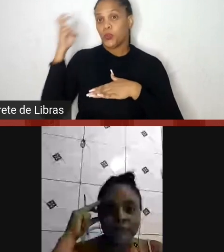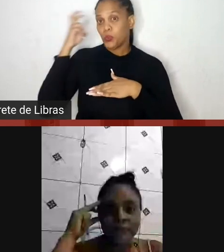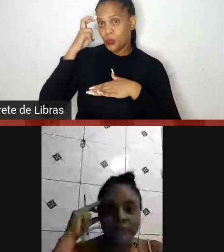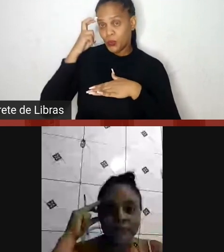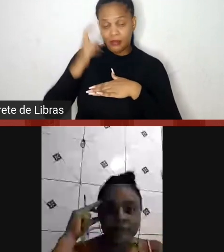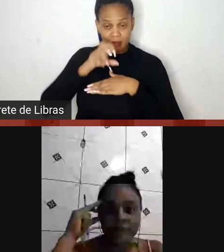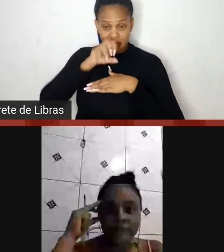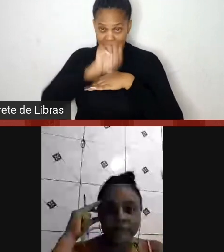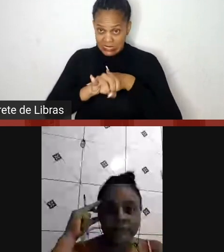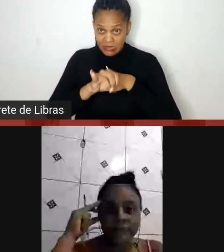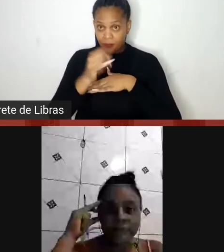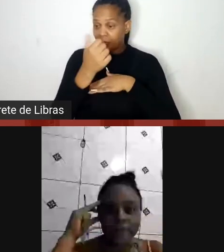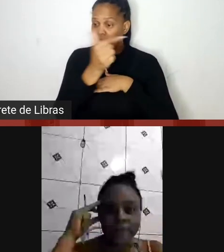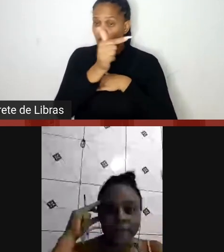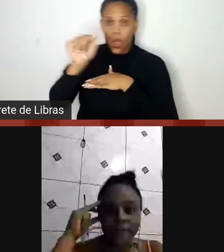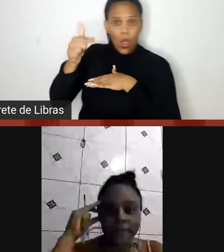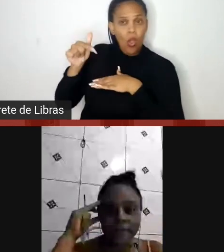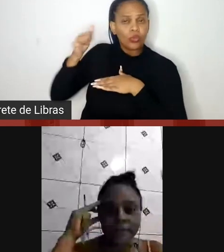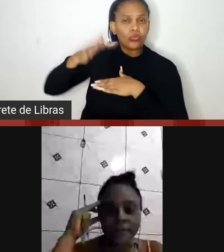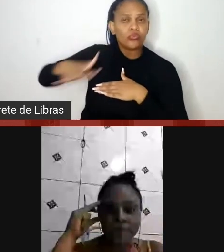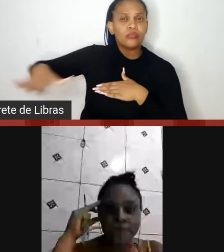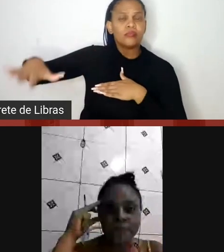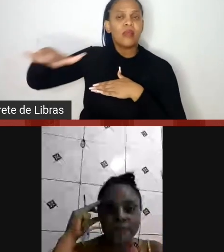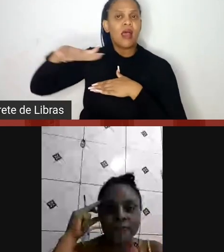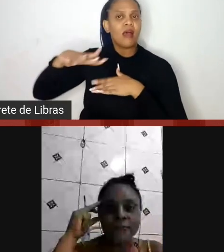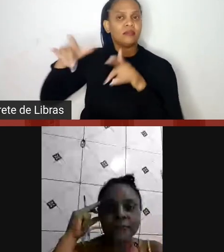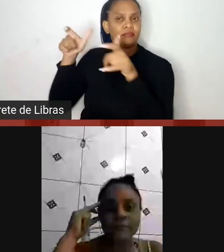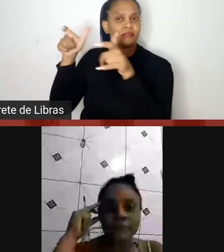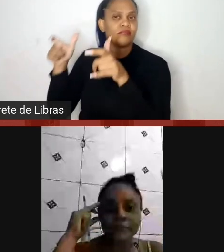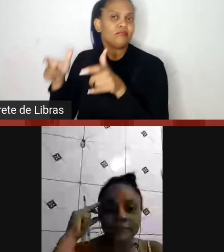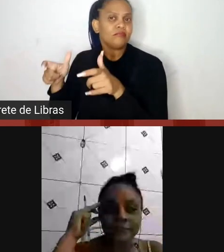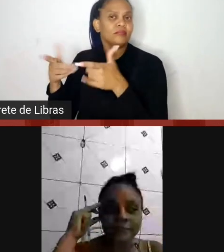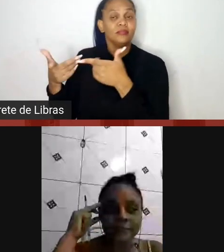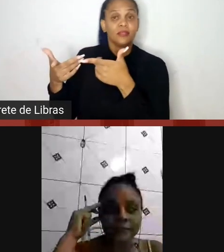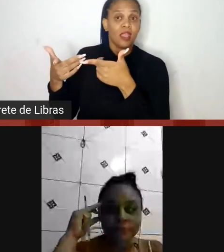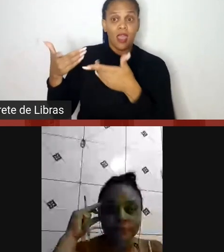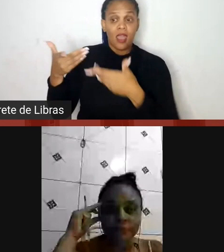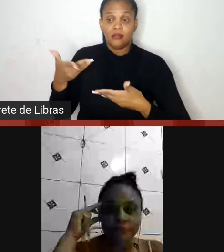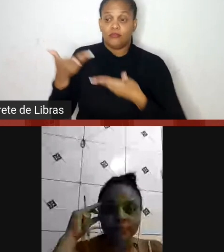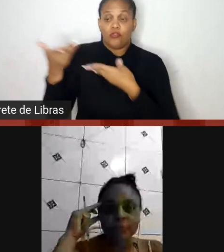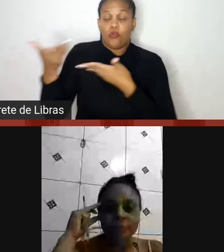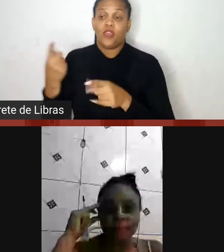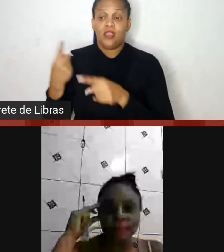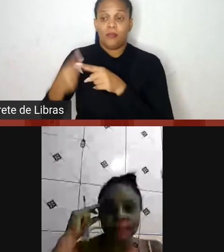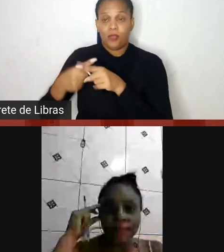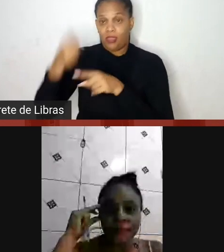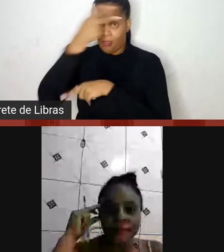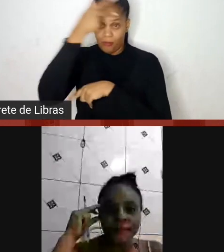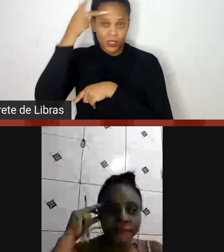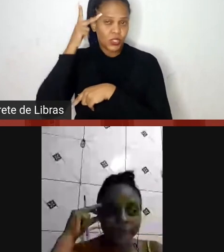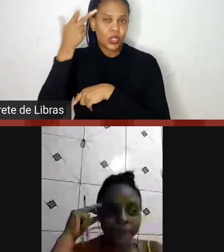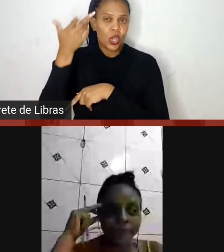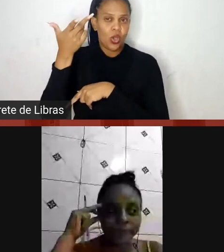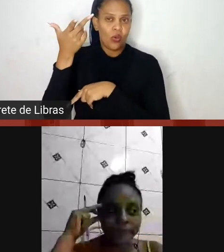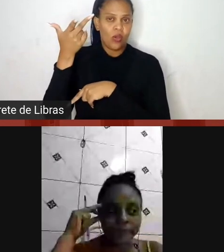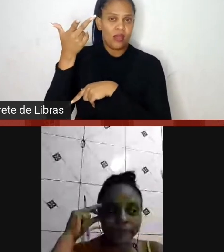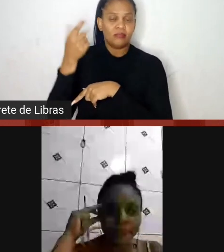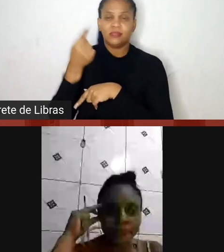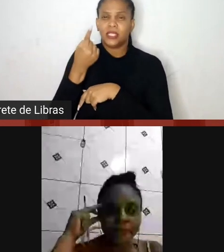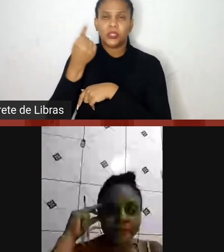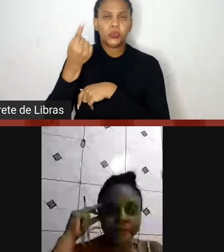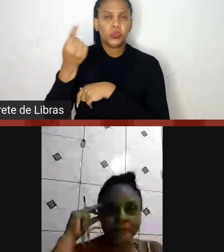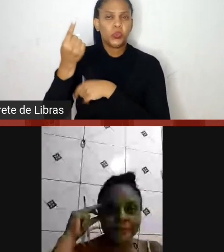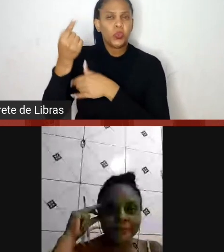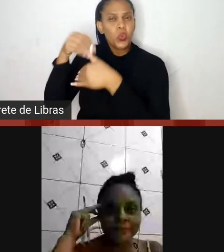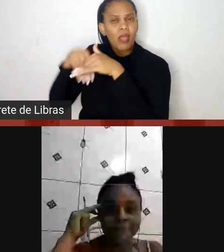espaços, né, ah, estão chamando, por que o camarada, será que é porque ele está numa pasta da assessoria da